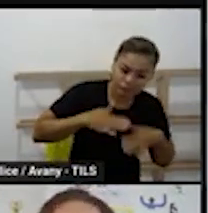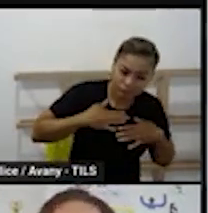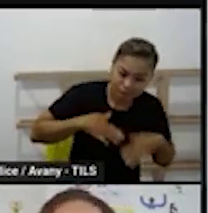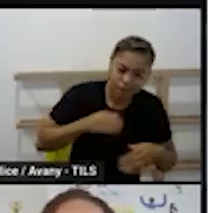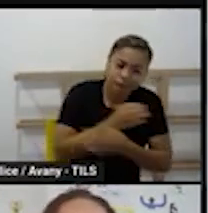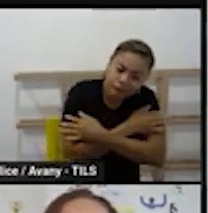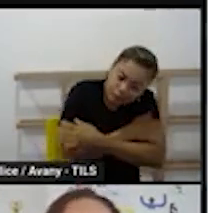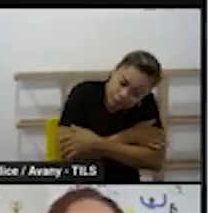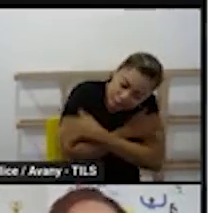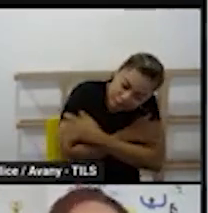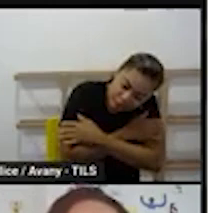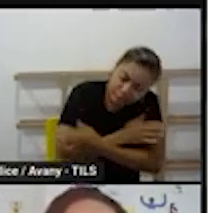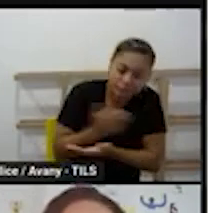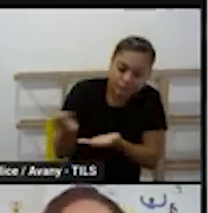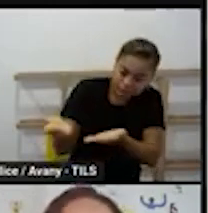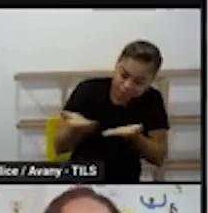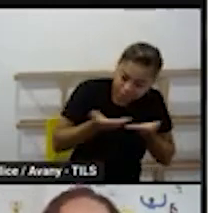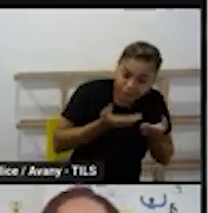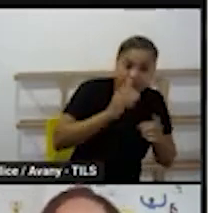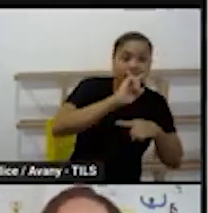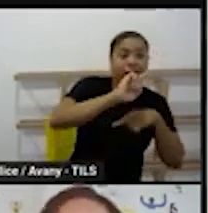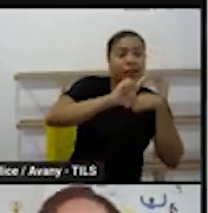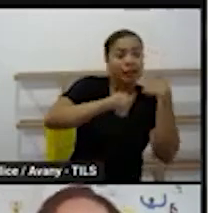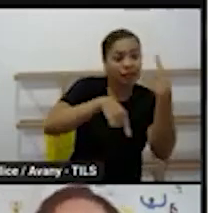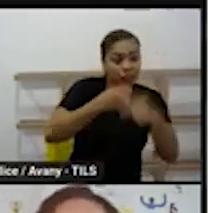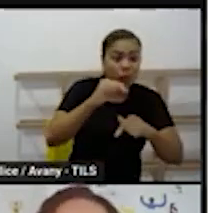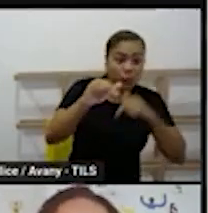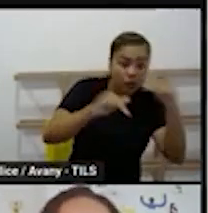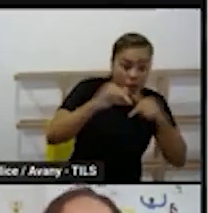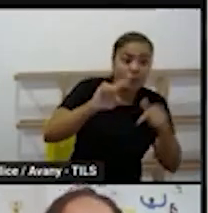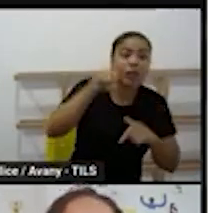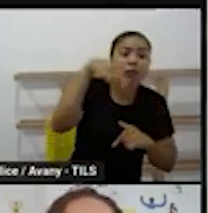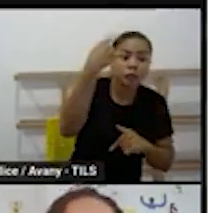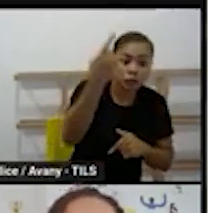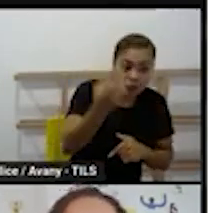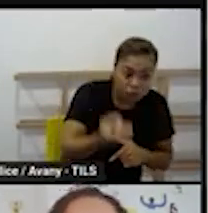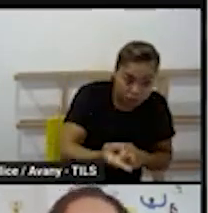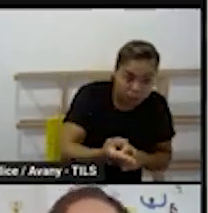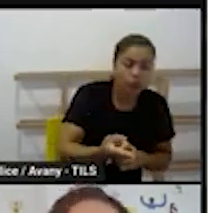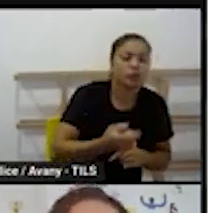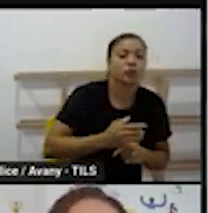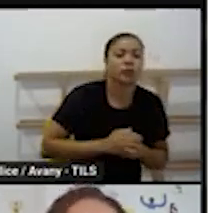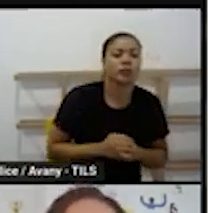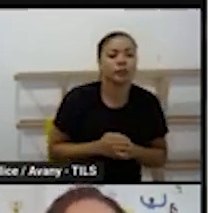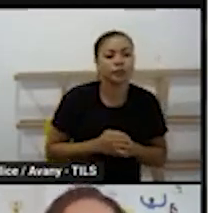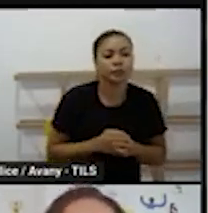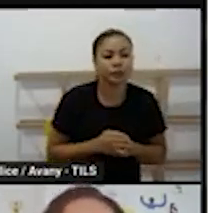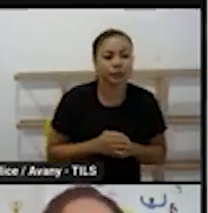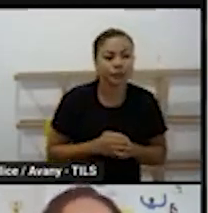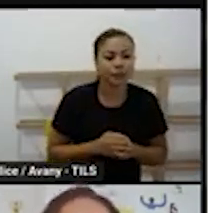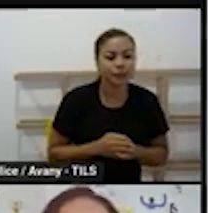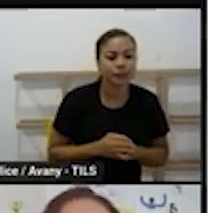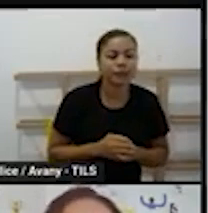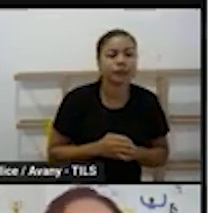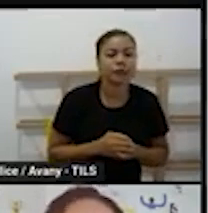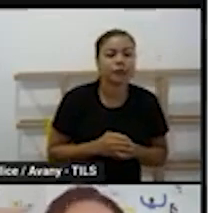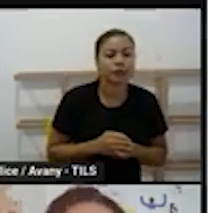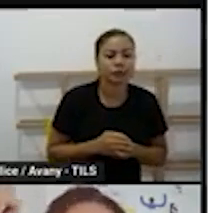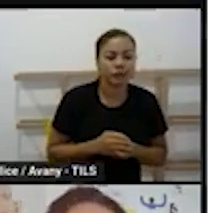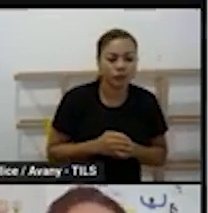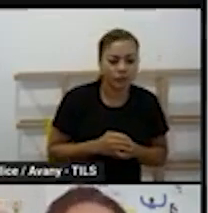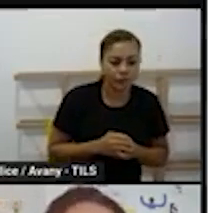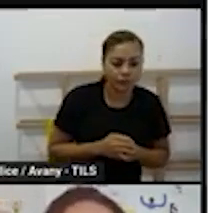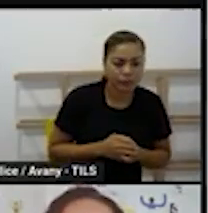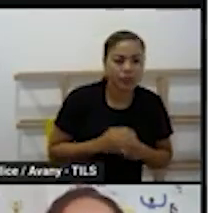acolhimento para próximo momento próximo tempo que vai acontecer então no tempo integral da educação integral nós temos uma